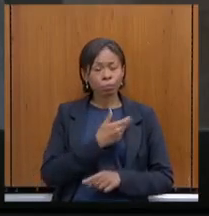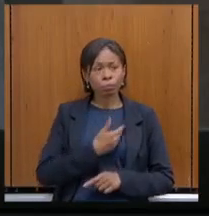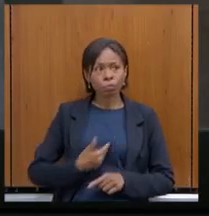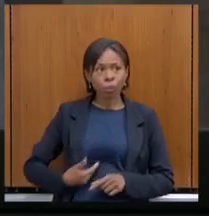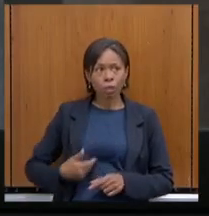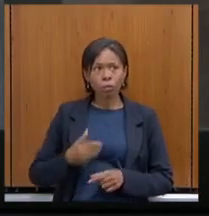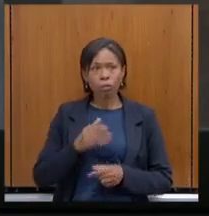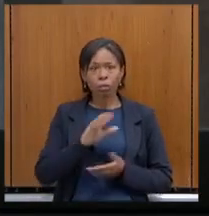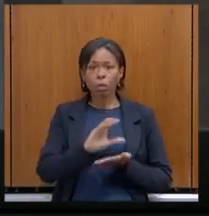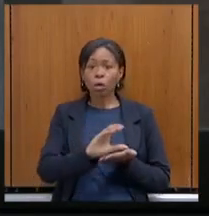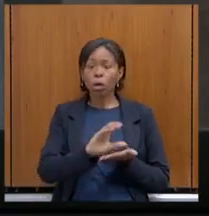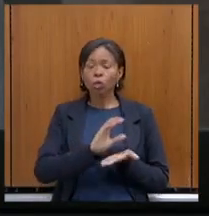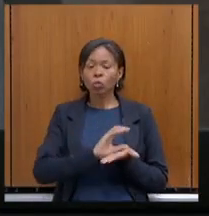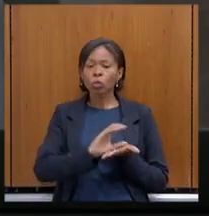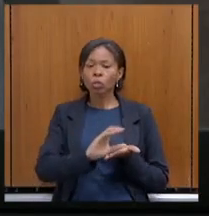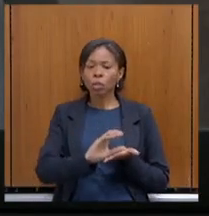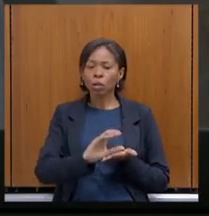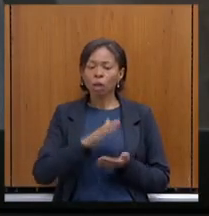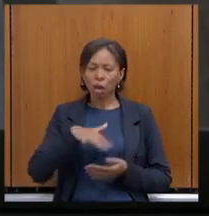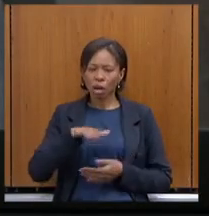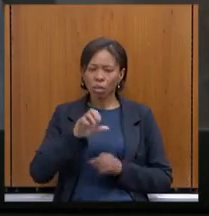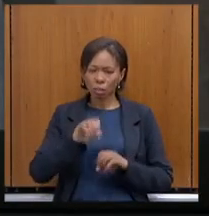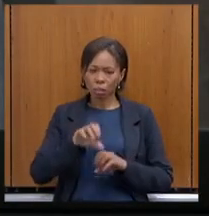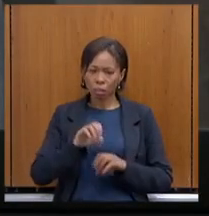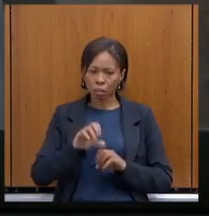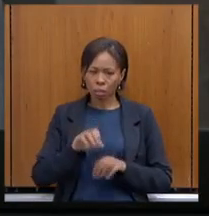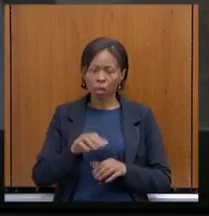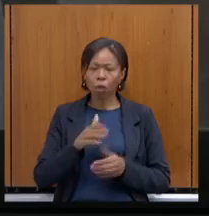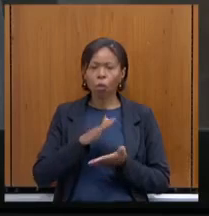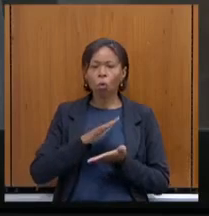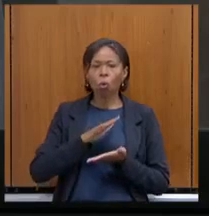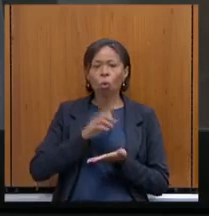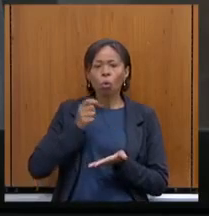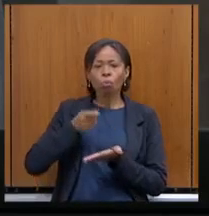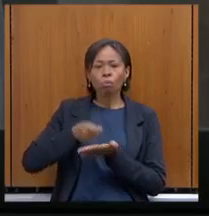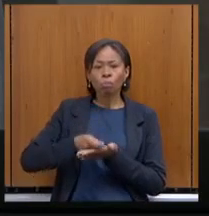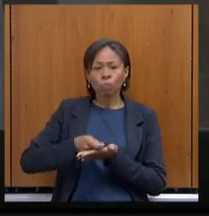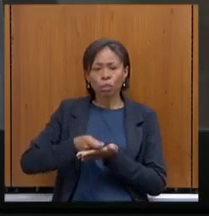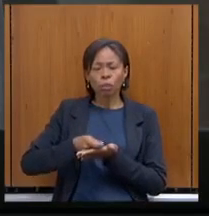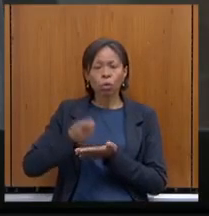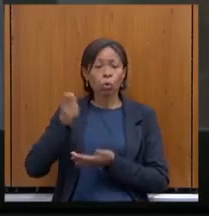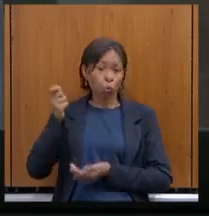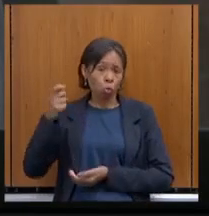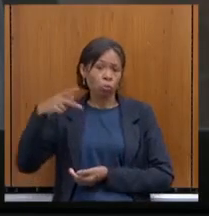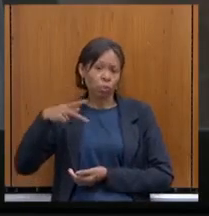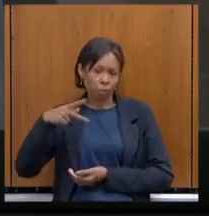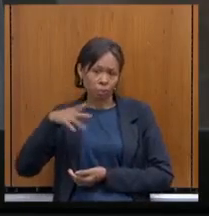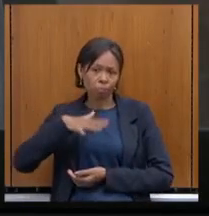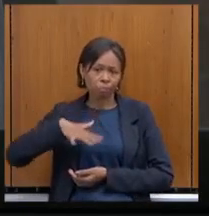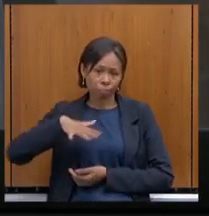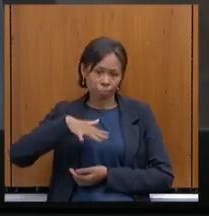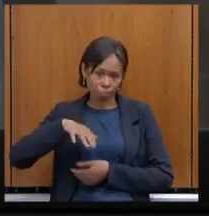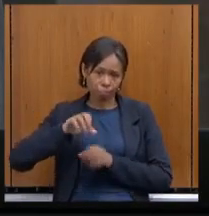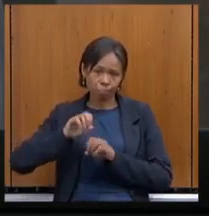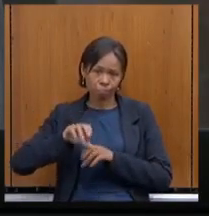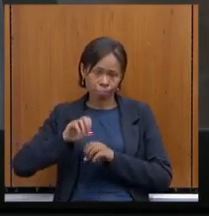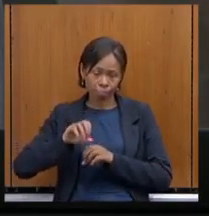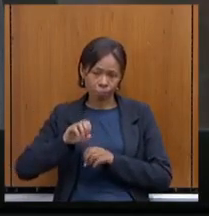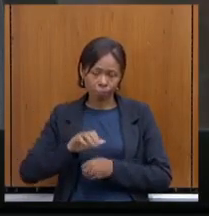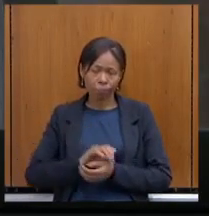o gasto com inativos da educação, porque, segundo o